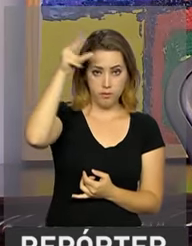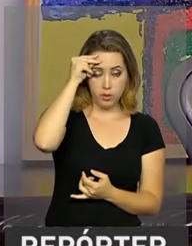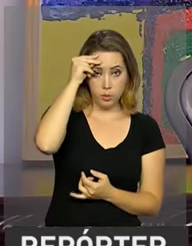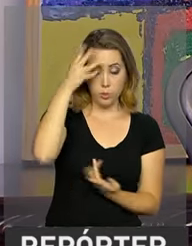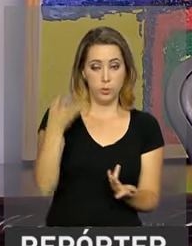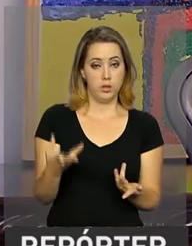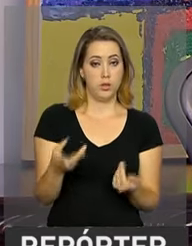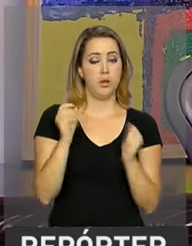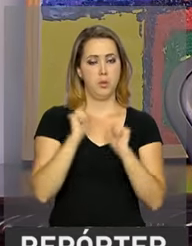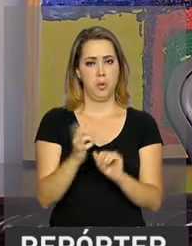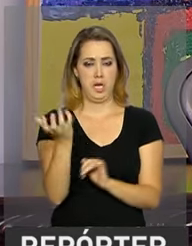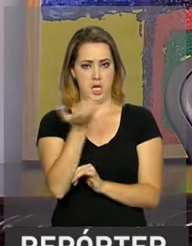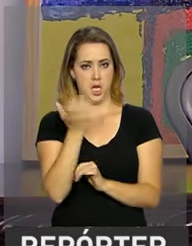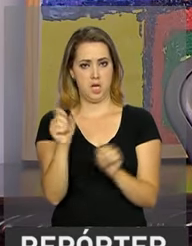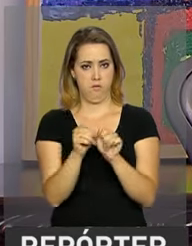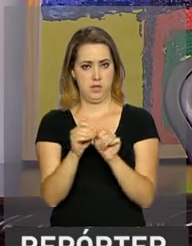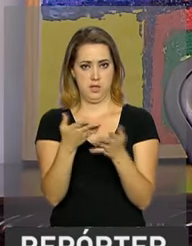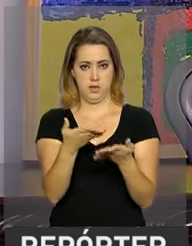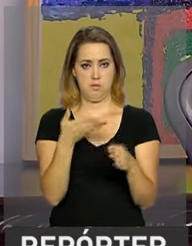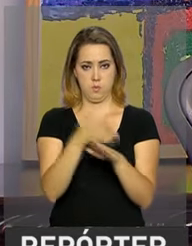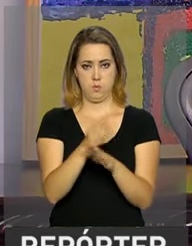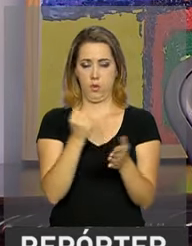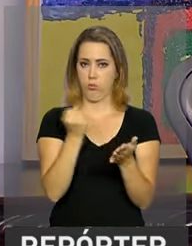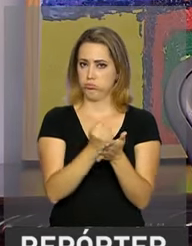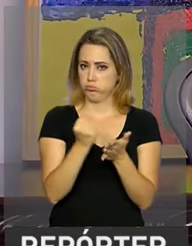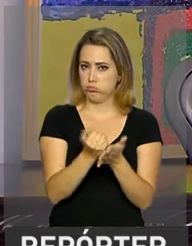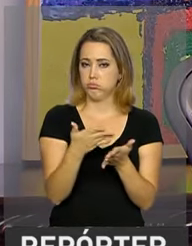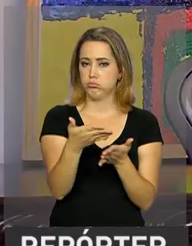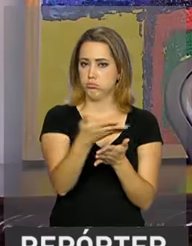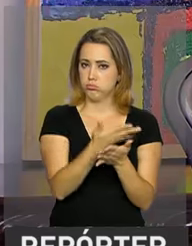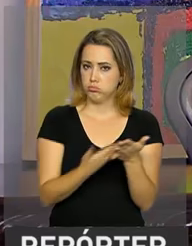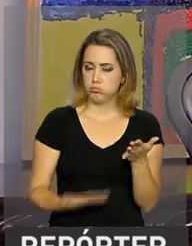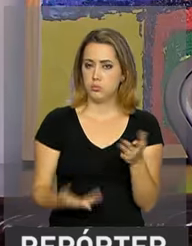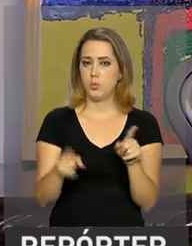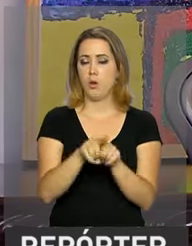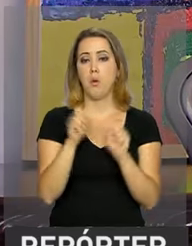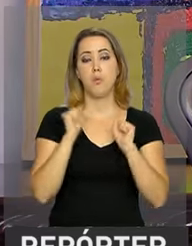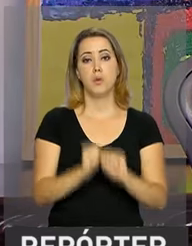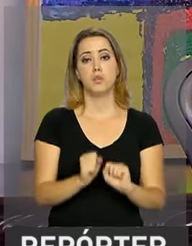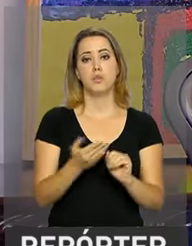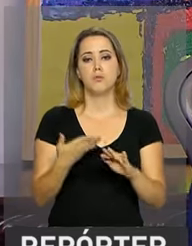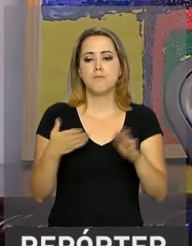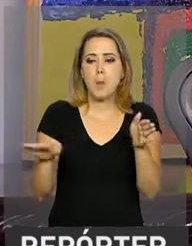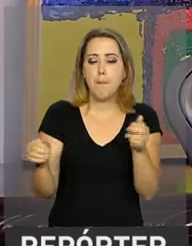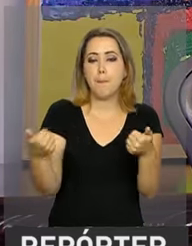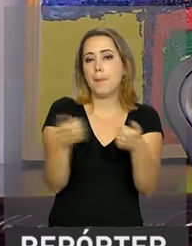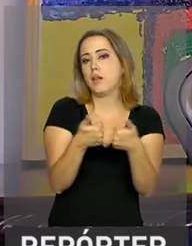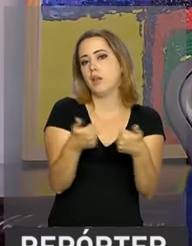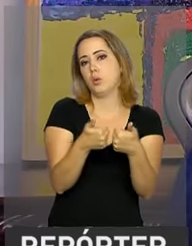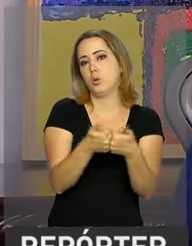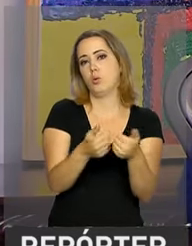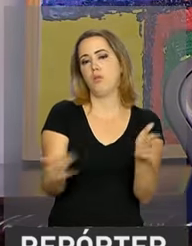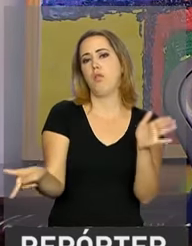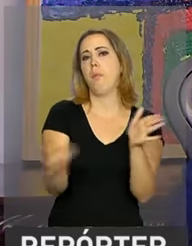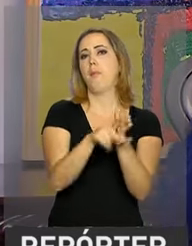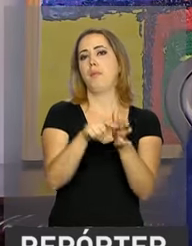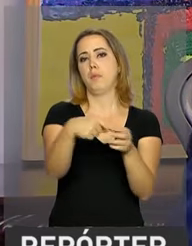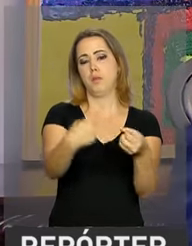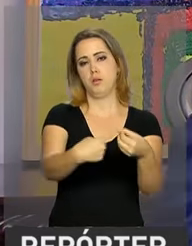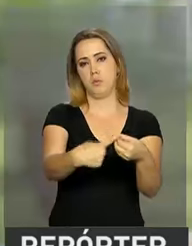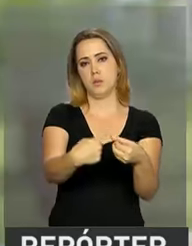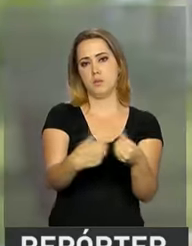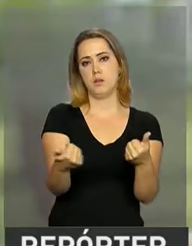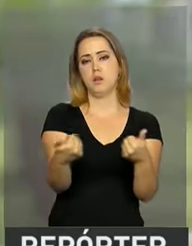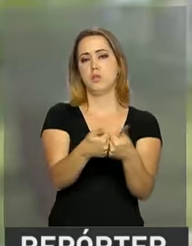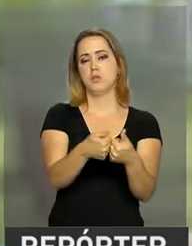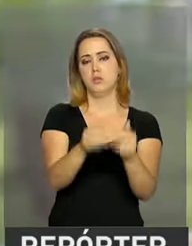municipal queira fazer, é de levar essa possibilidade para bem próximo do cidadão, na própria cidade, próximo da